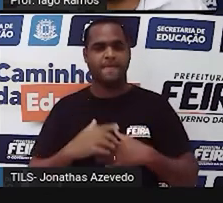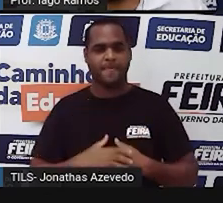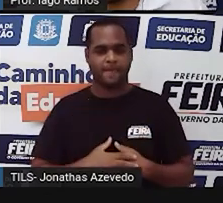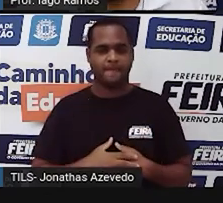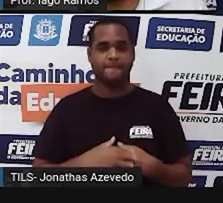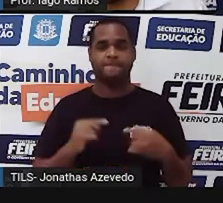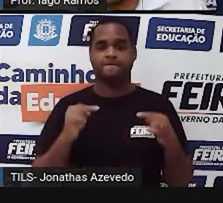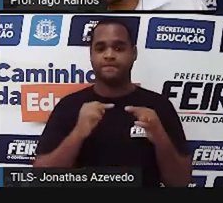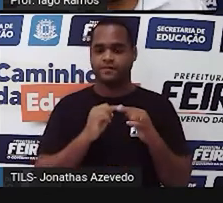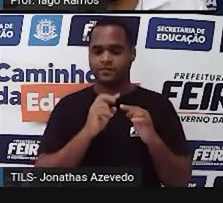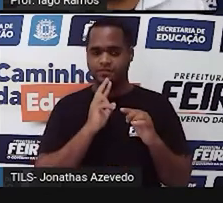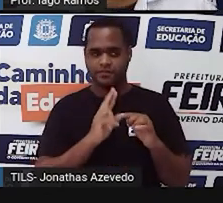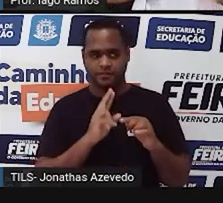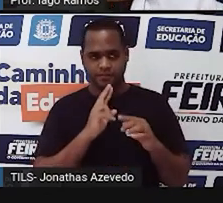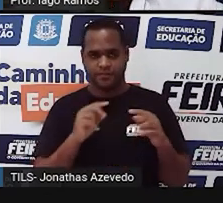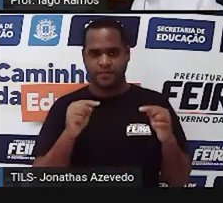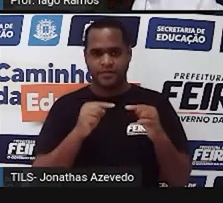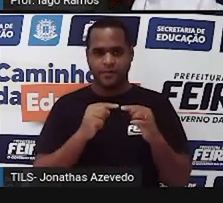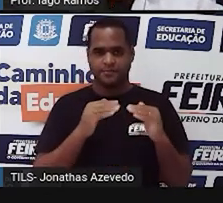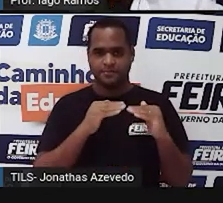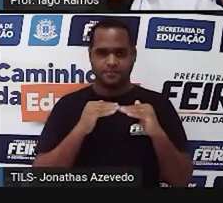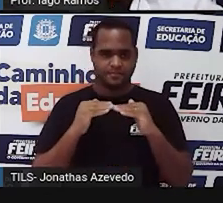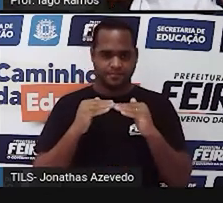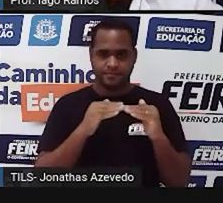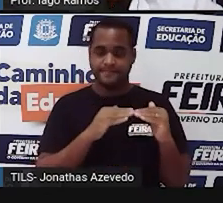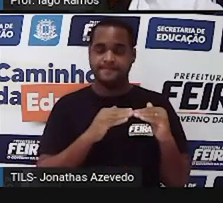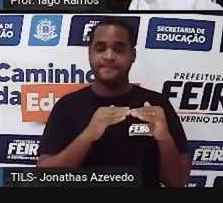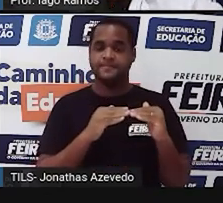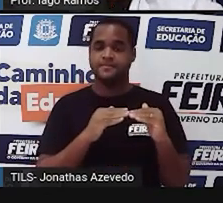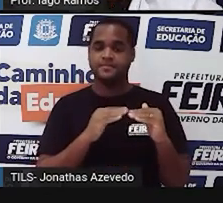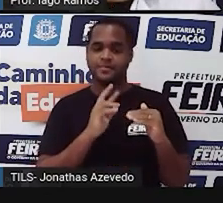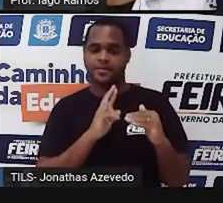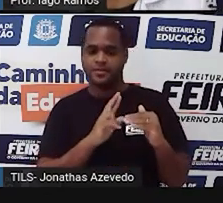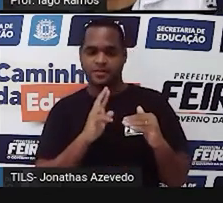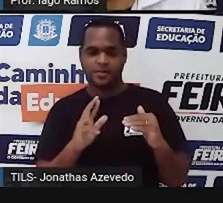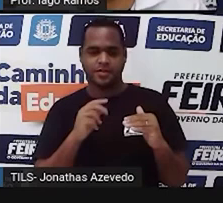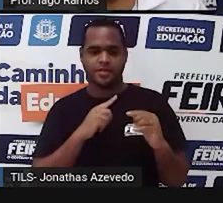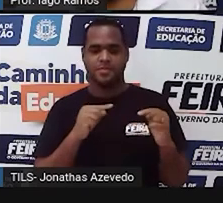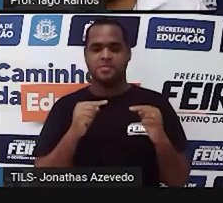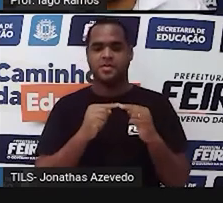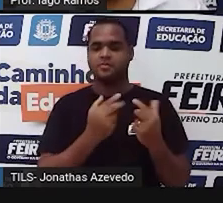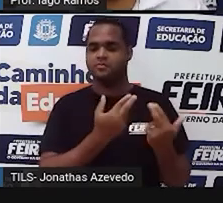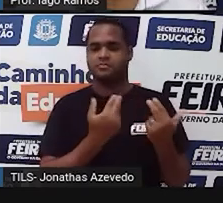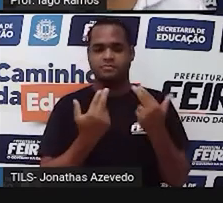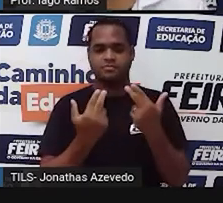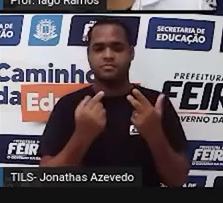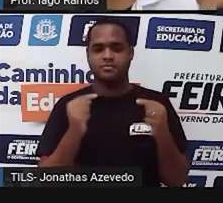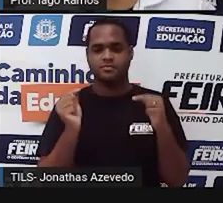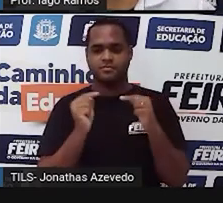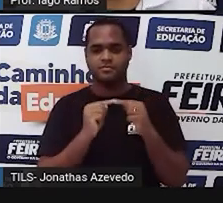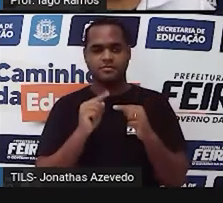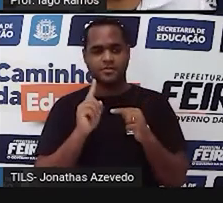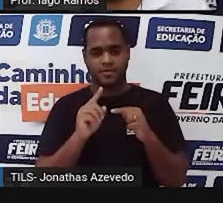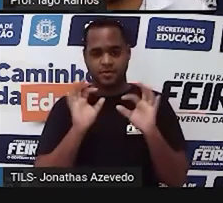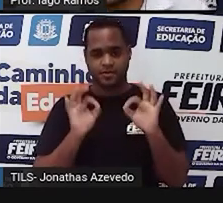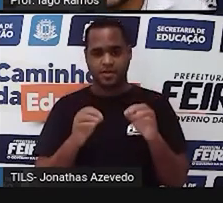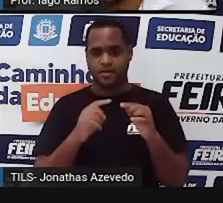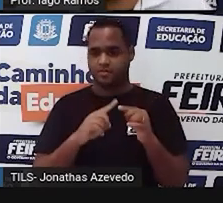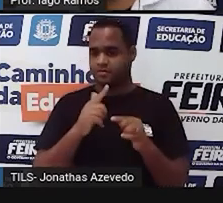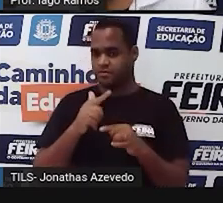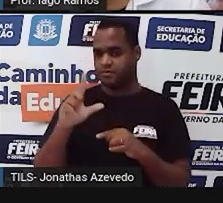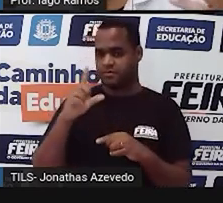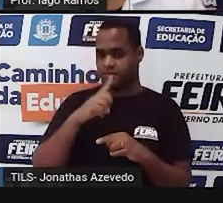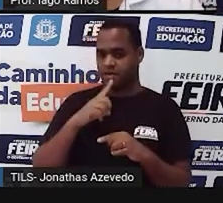manter a igualdade, para que as duas coisas fiquem iguais, a operação que é feita de um lado